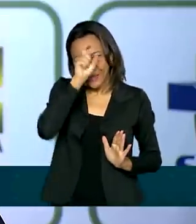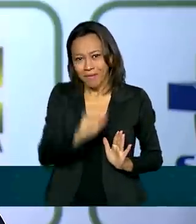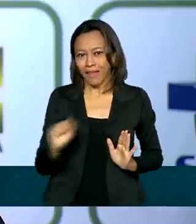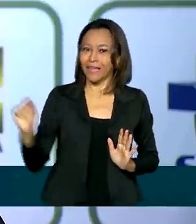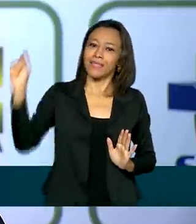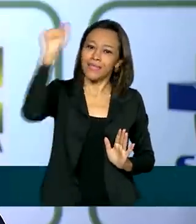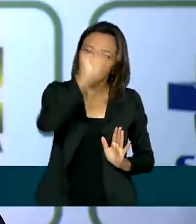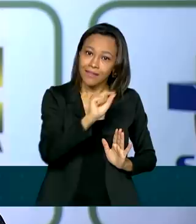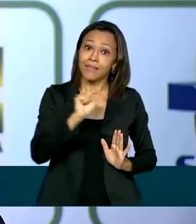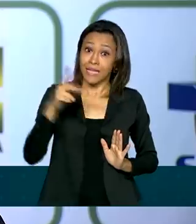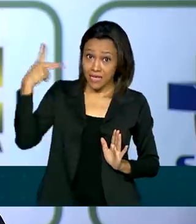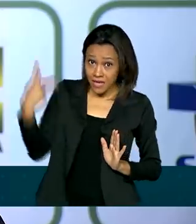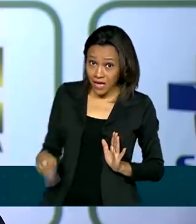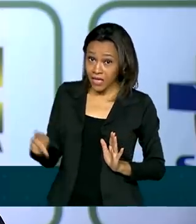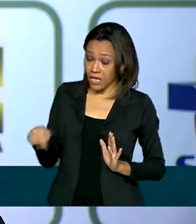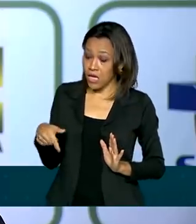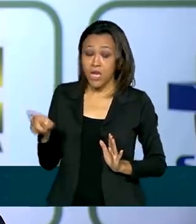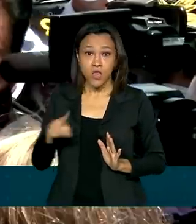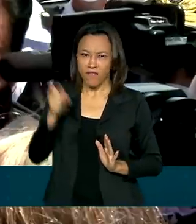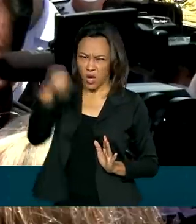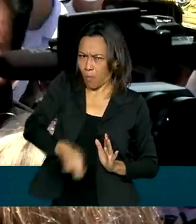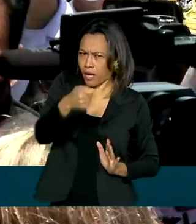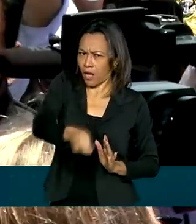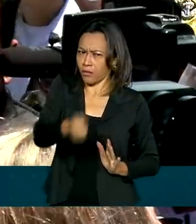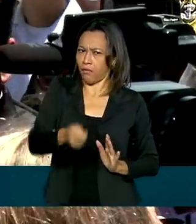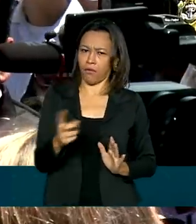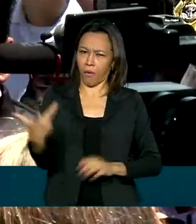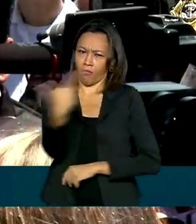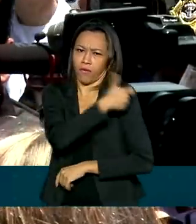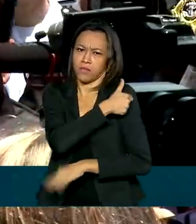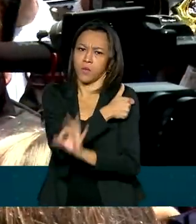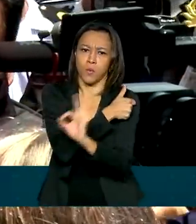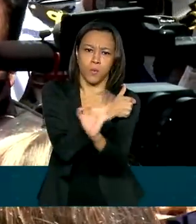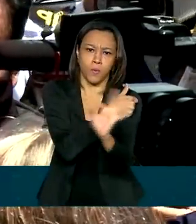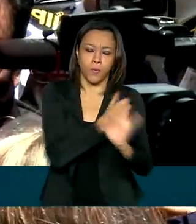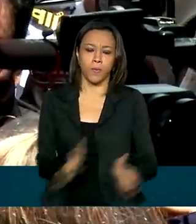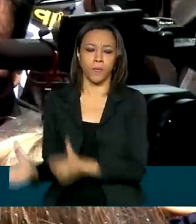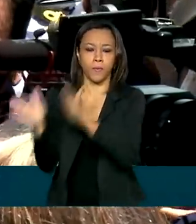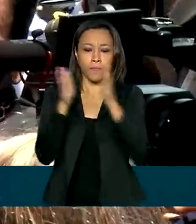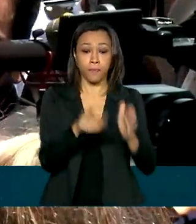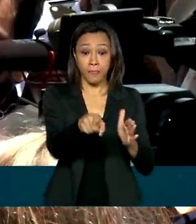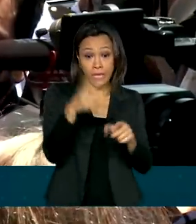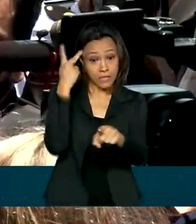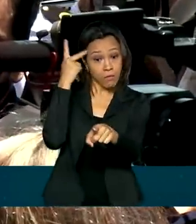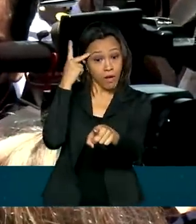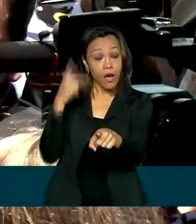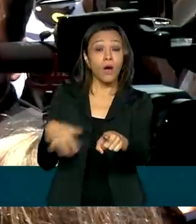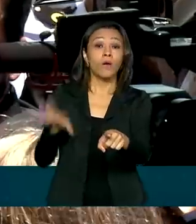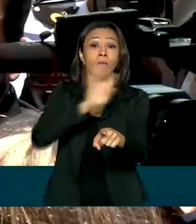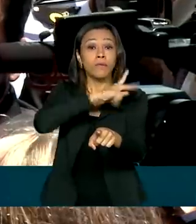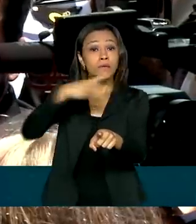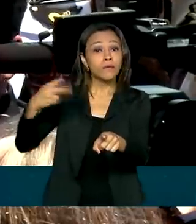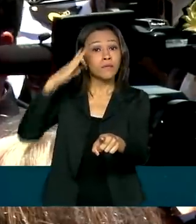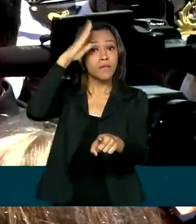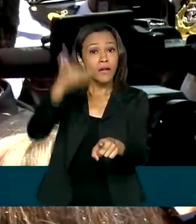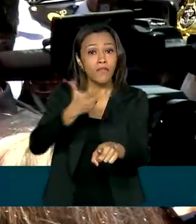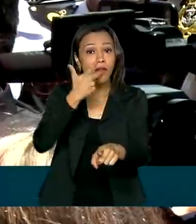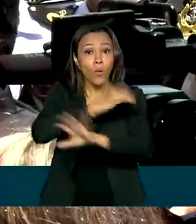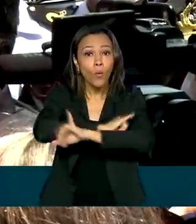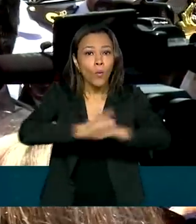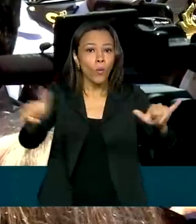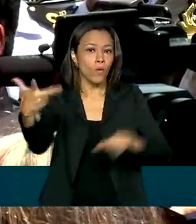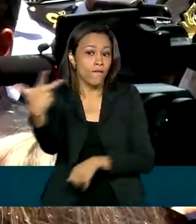depender desta pasta, não será obrigatória. Em São Paulo, o presidente Jair Bolsonaro reforçou que a aquisição de vacinas